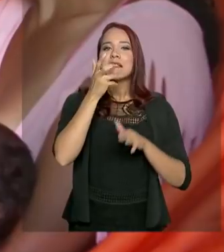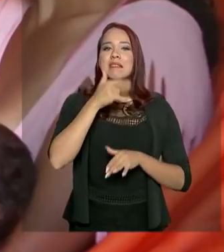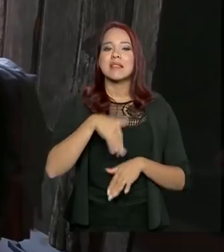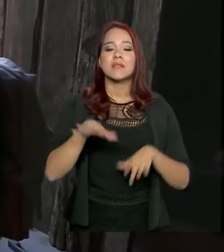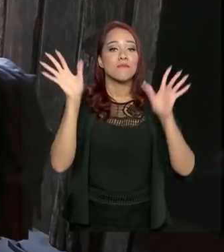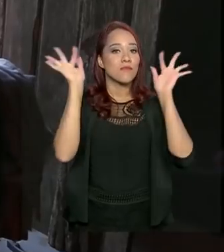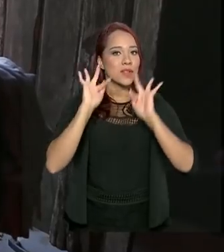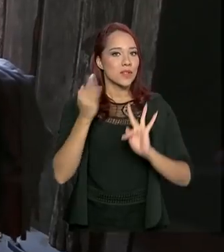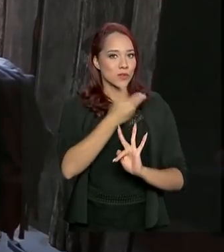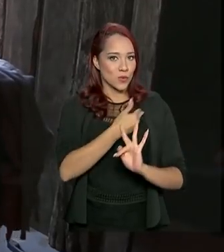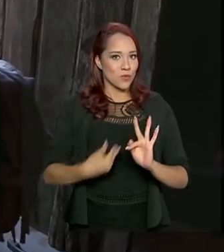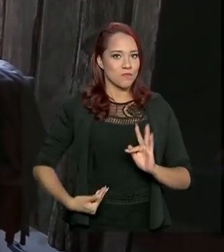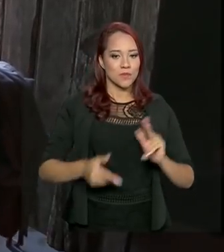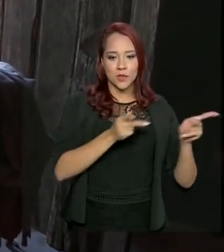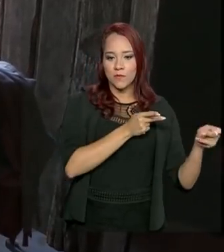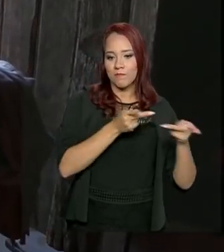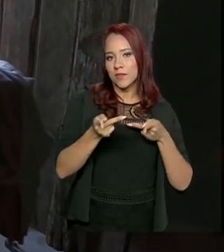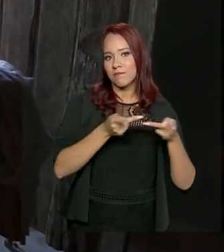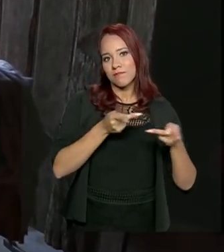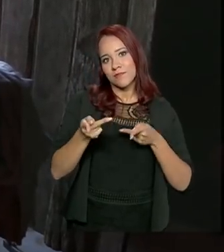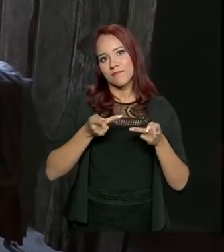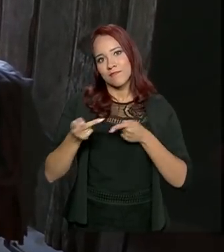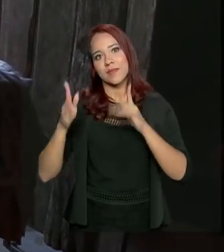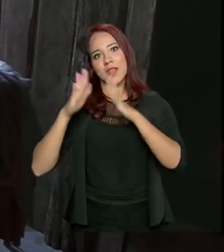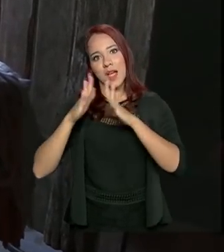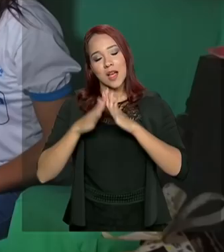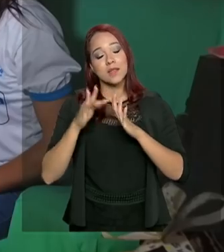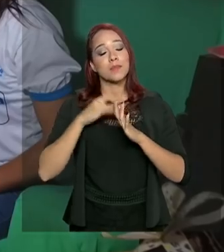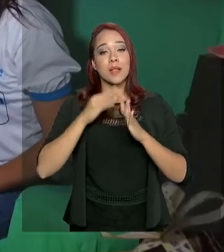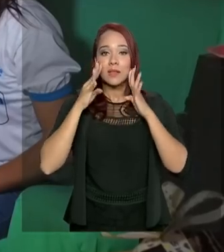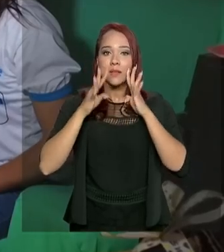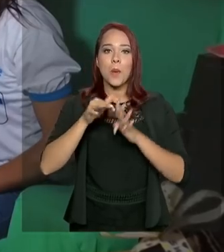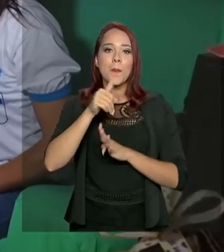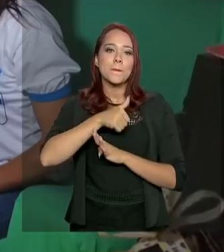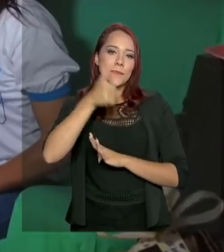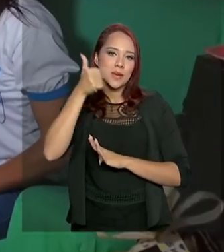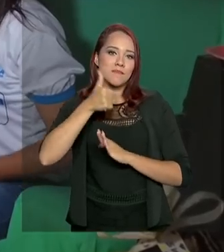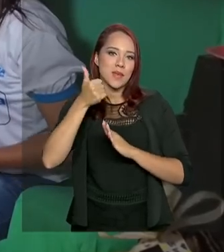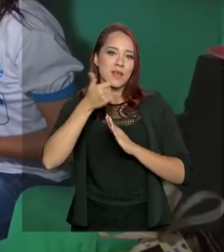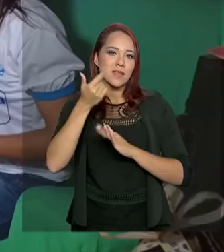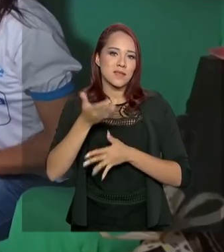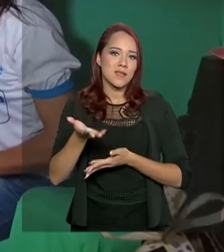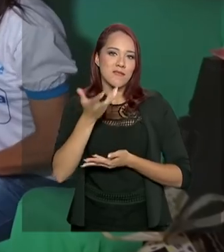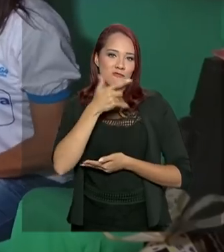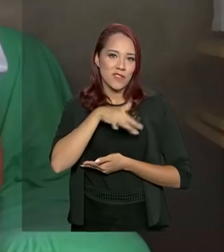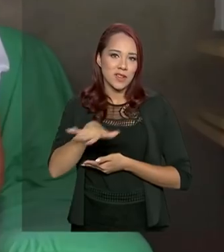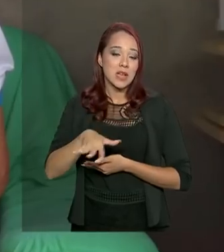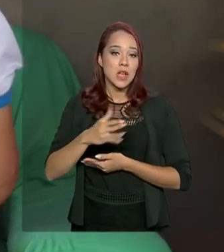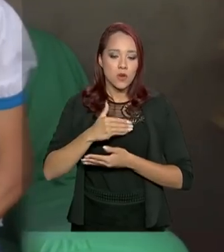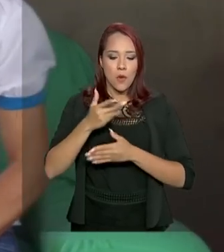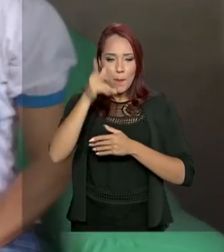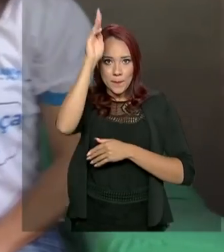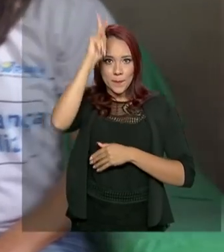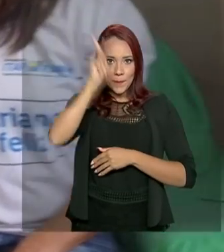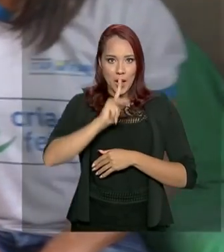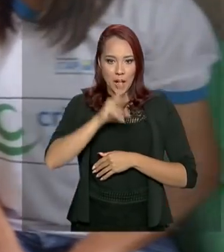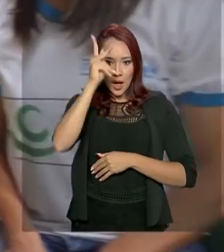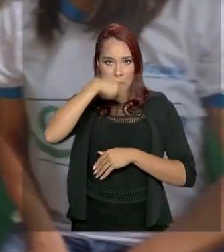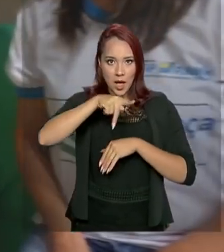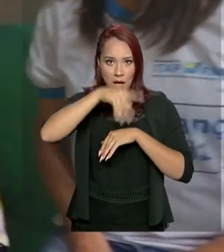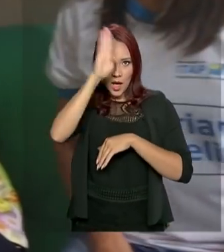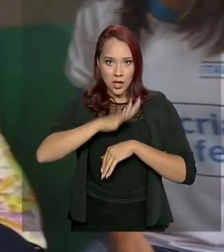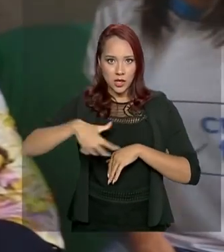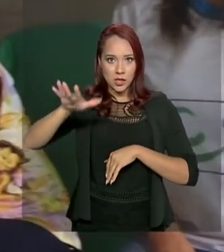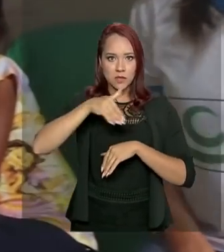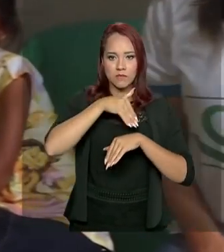federal, de visitação domiciliar para atenção à primeira infância, continua avançando pelo país. Está presente em